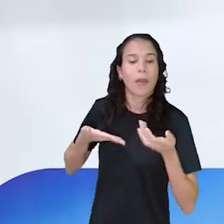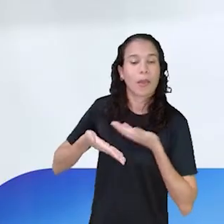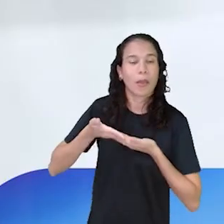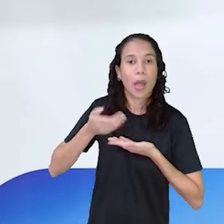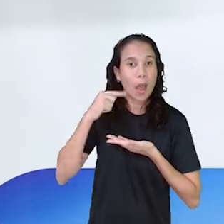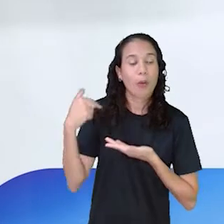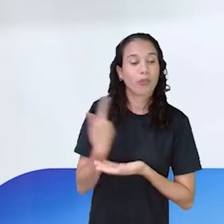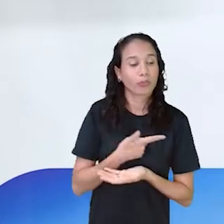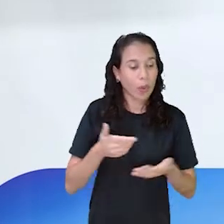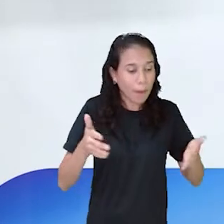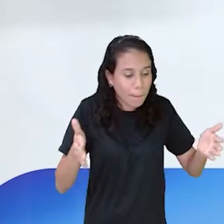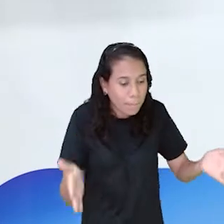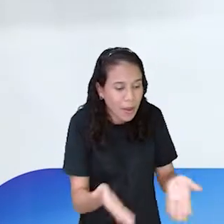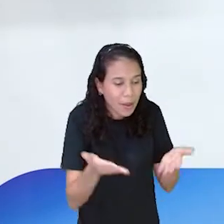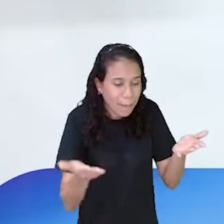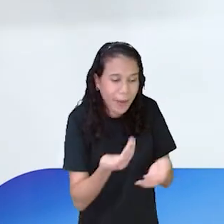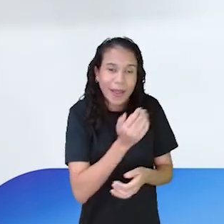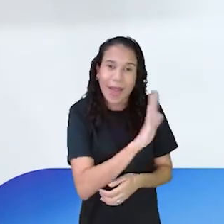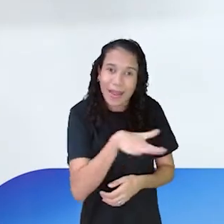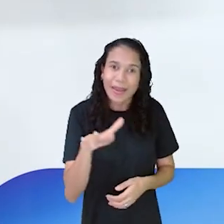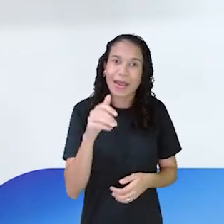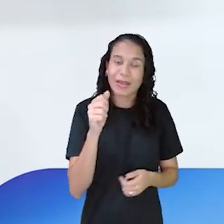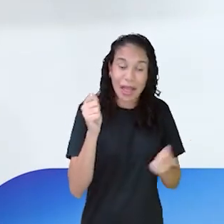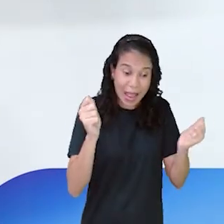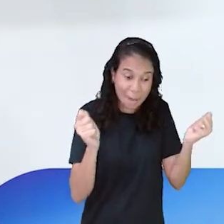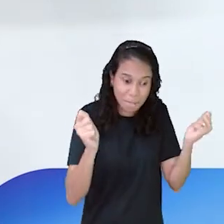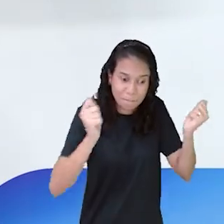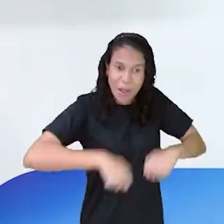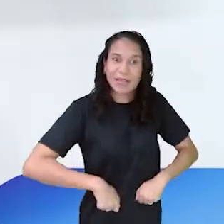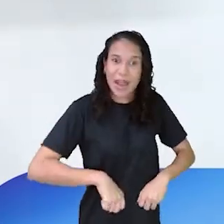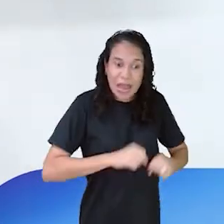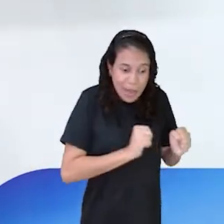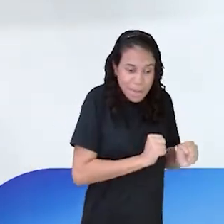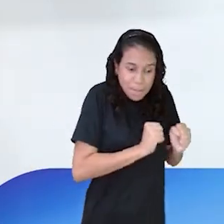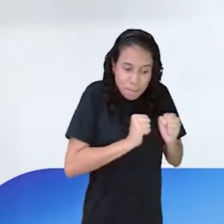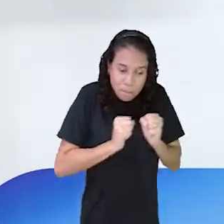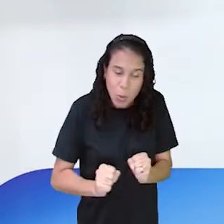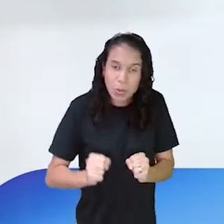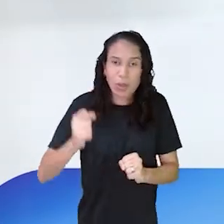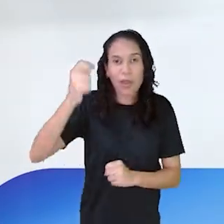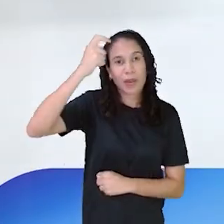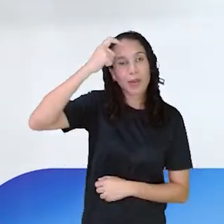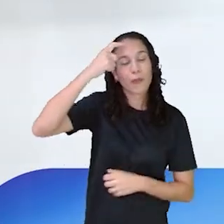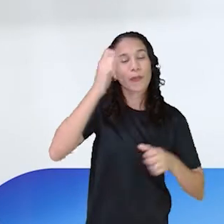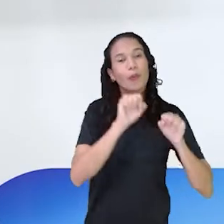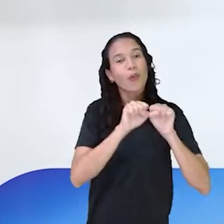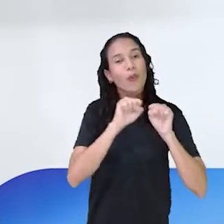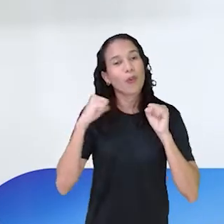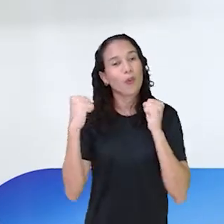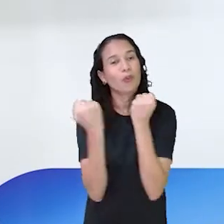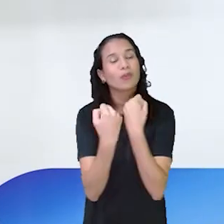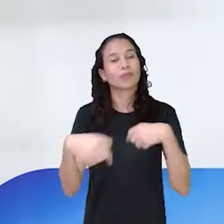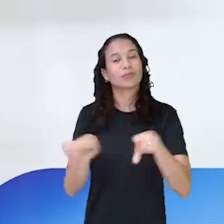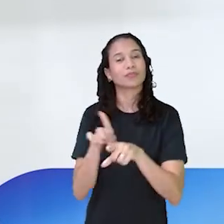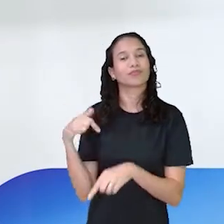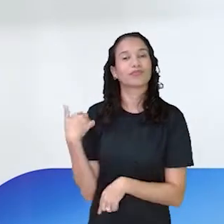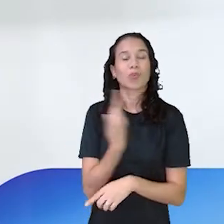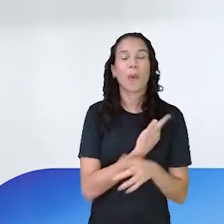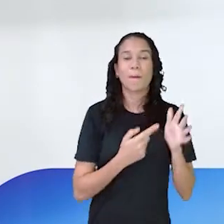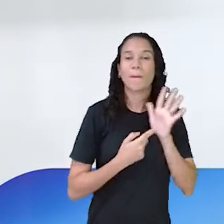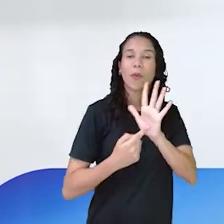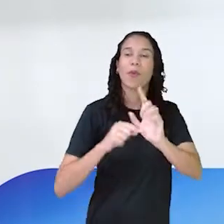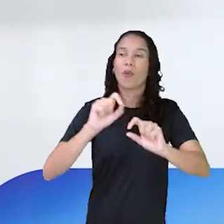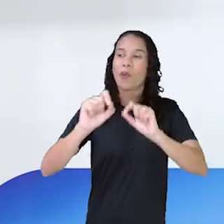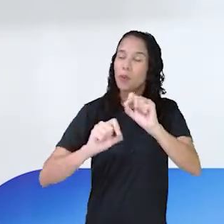desenvolver nas crianças, essa potência, esse potencial de consciência social. E mais uma vez, a gente traz à